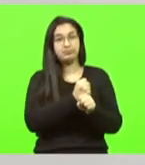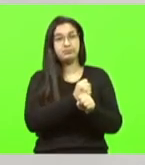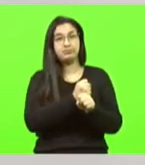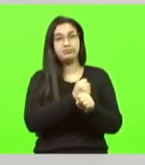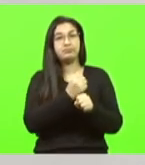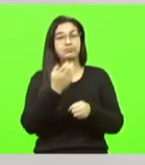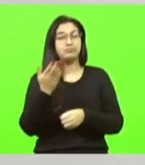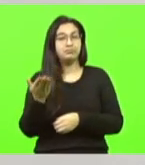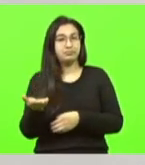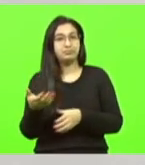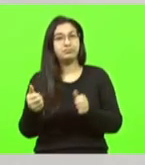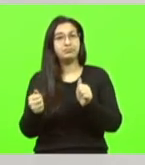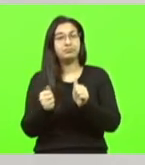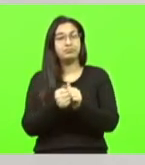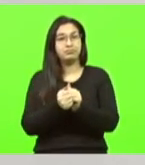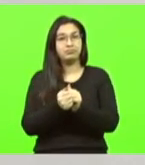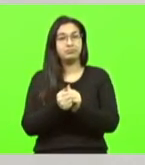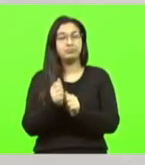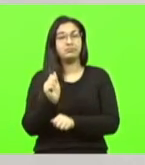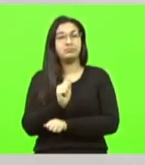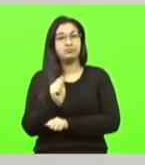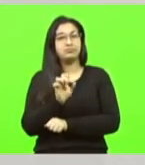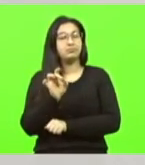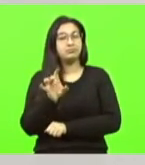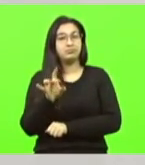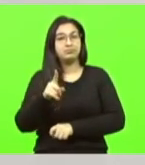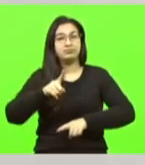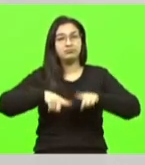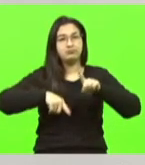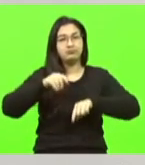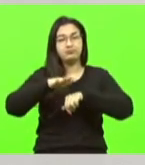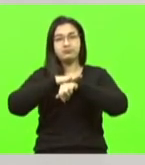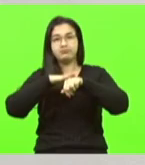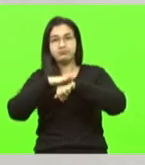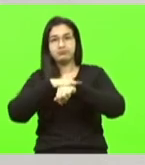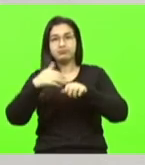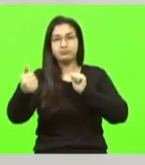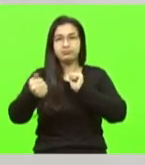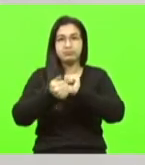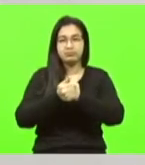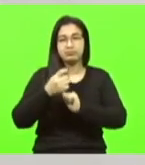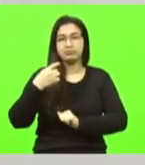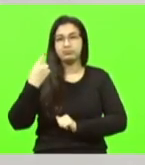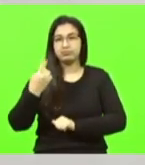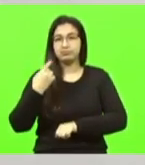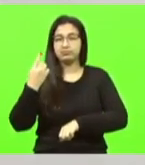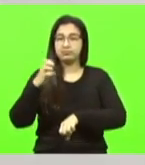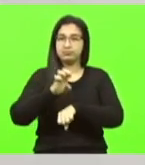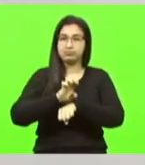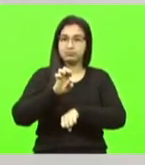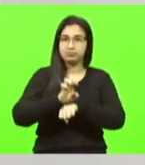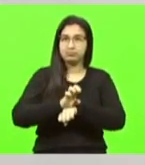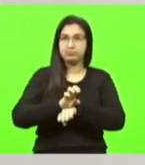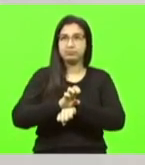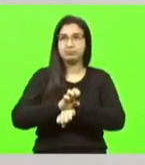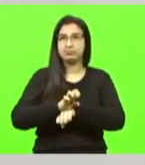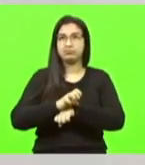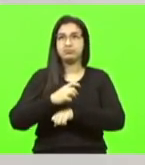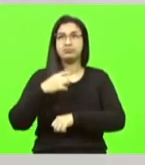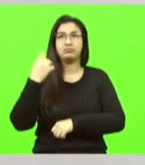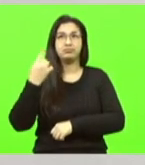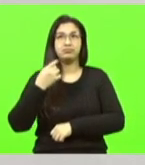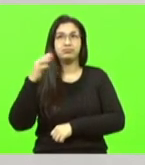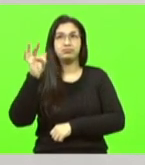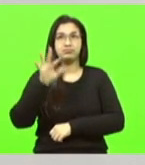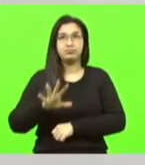e Afins, entende que somente com uma articulação mais próxima aos nossos deputados estaduais, deputados federais e dos